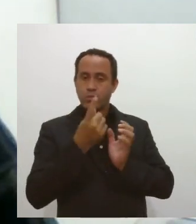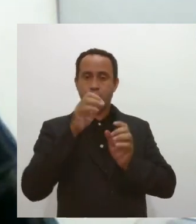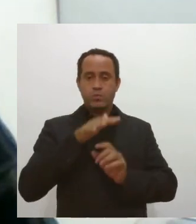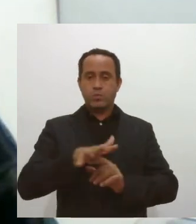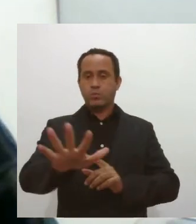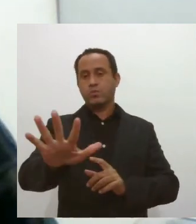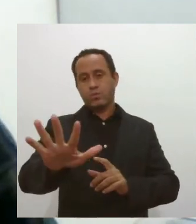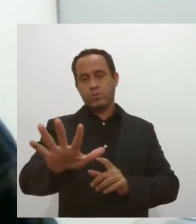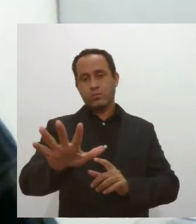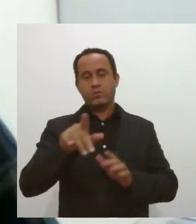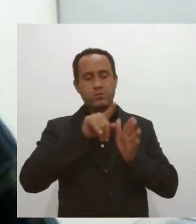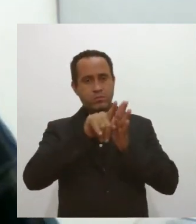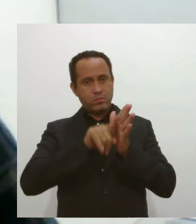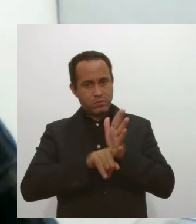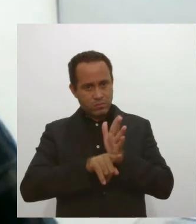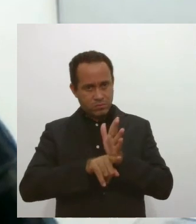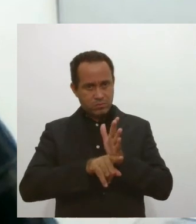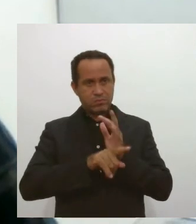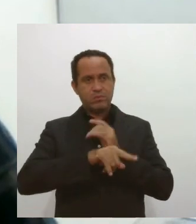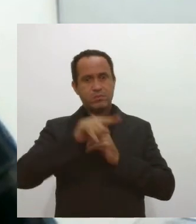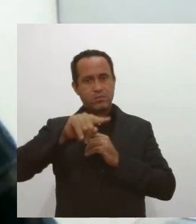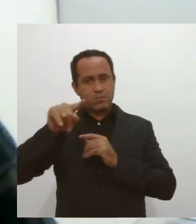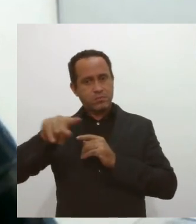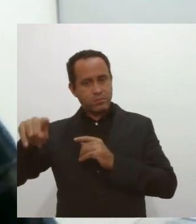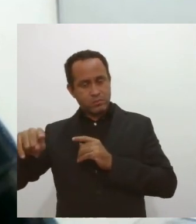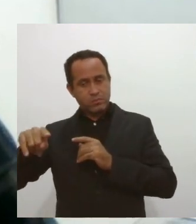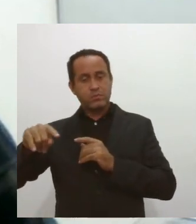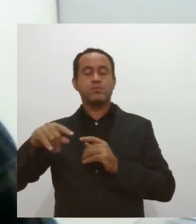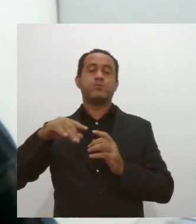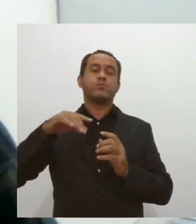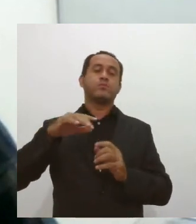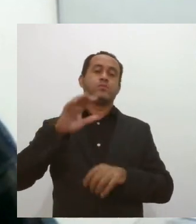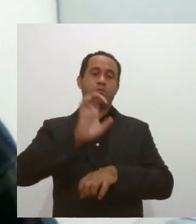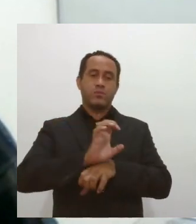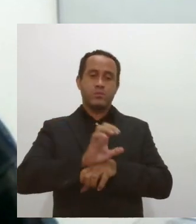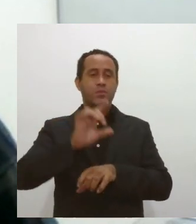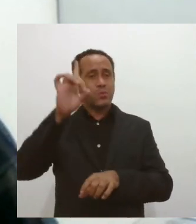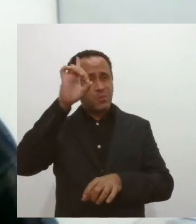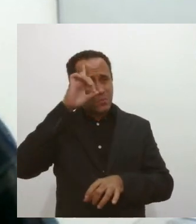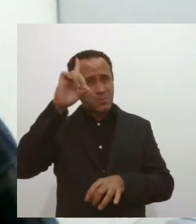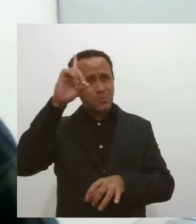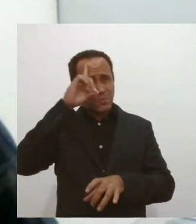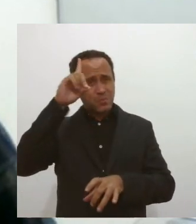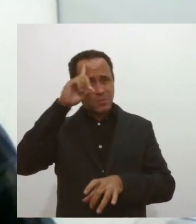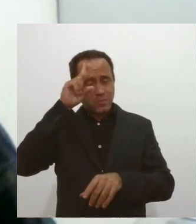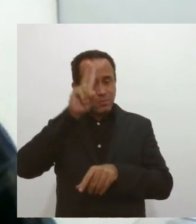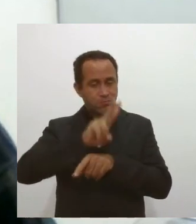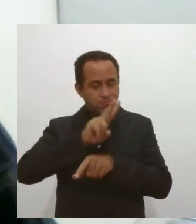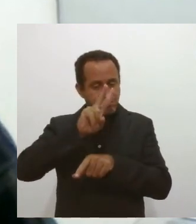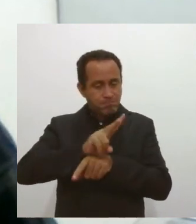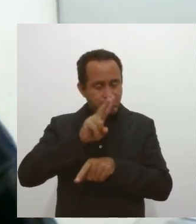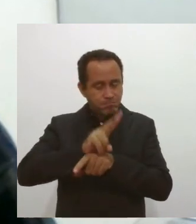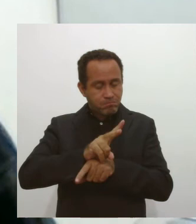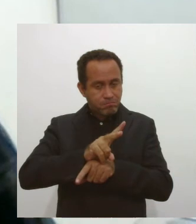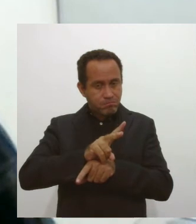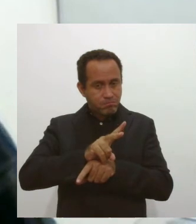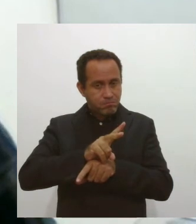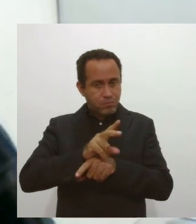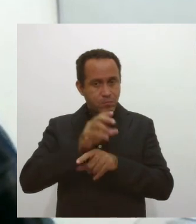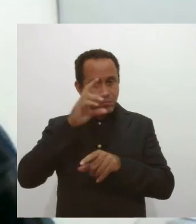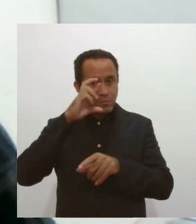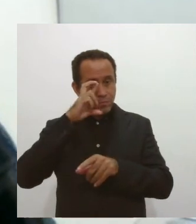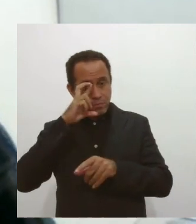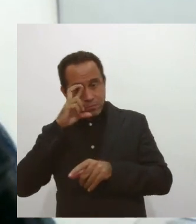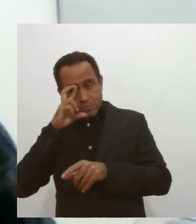investigação das linhagens que estão circulando, a gente faz diariamente, que é uma vigilância laboratorial, para investigar